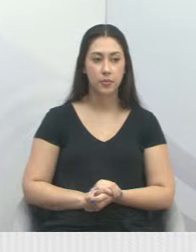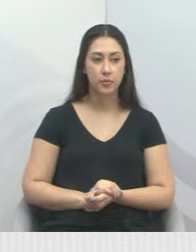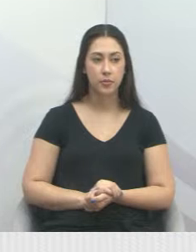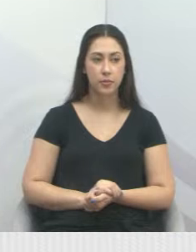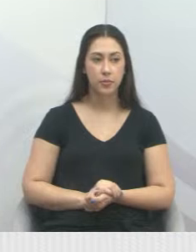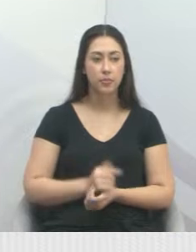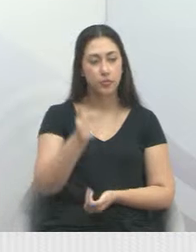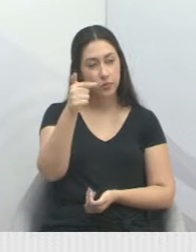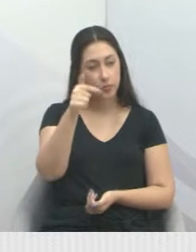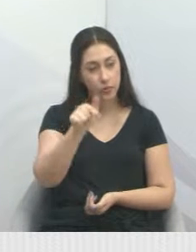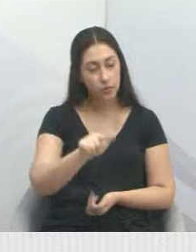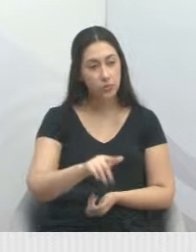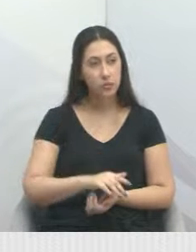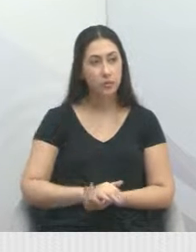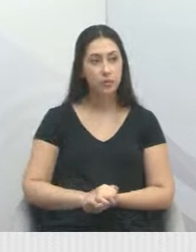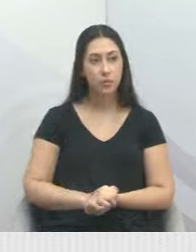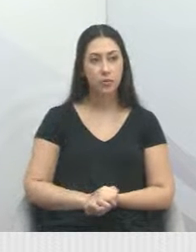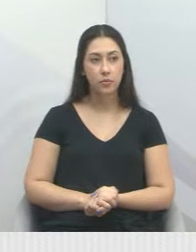A foto 4.